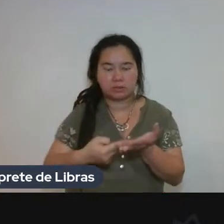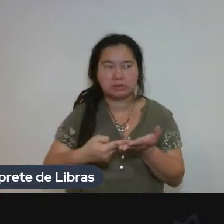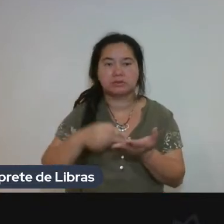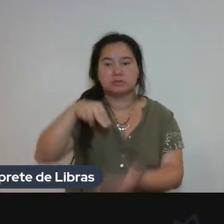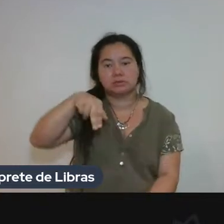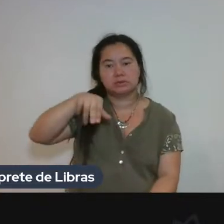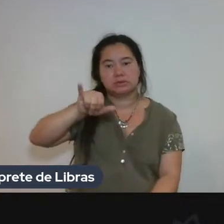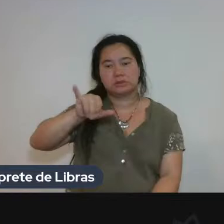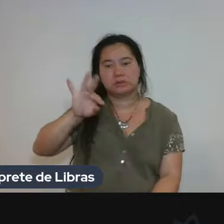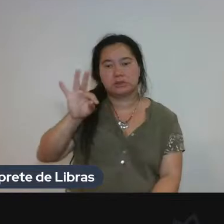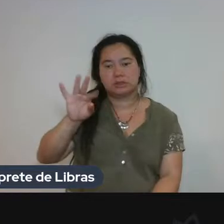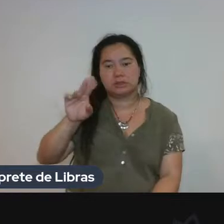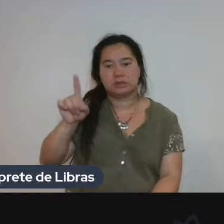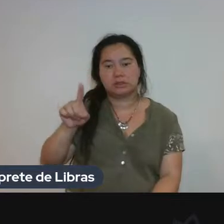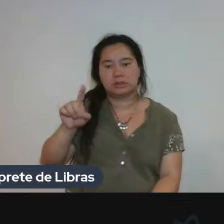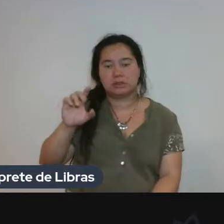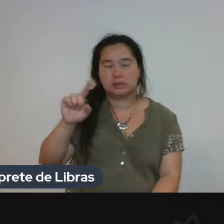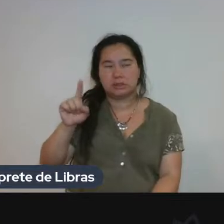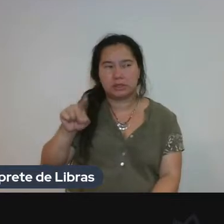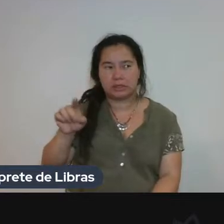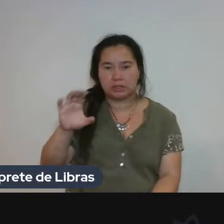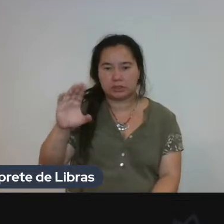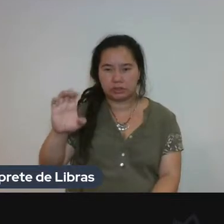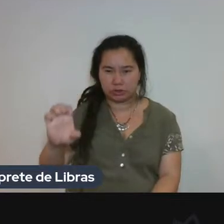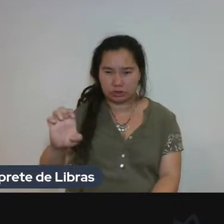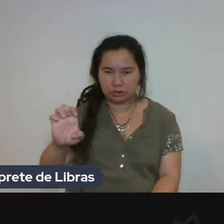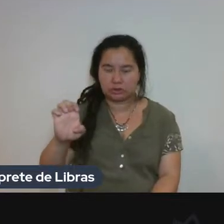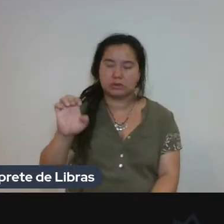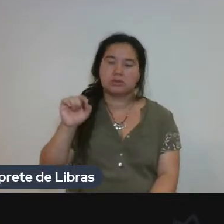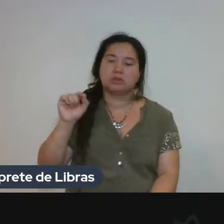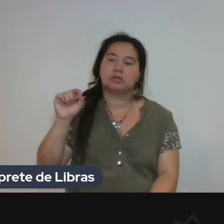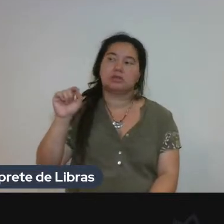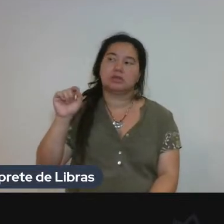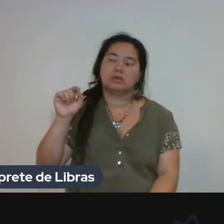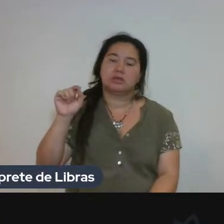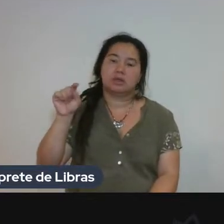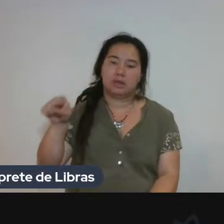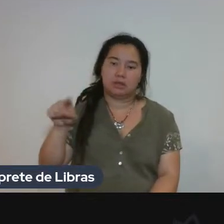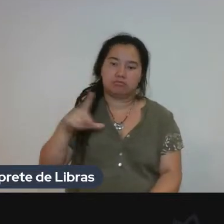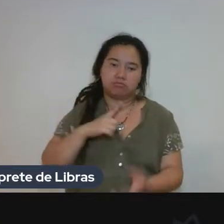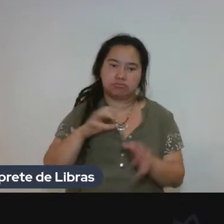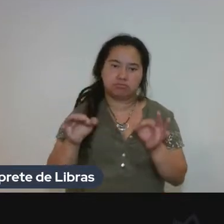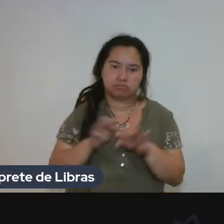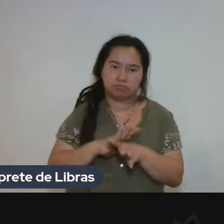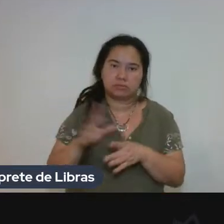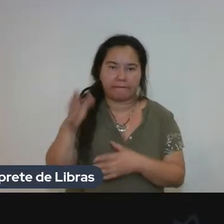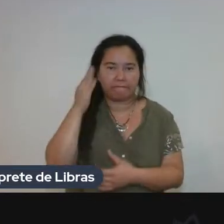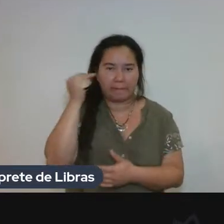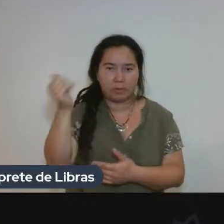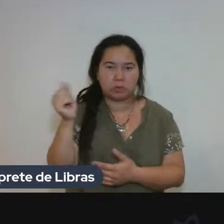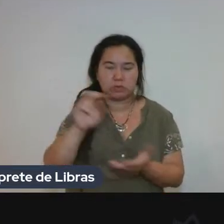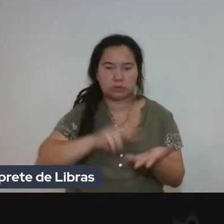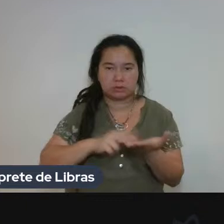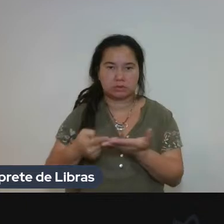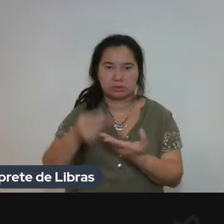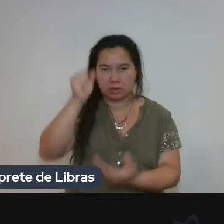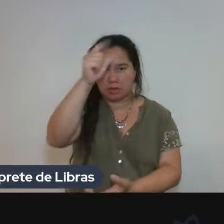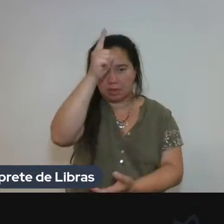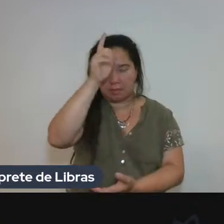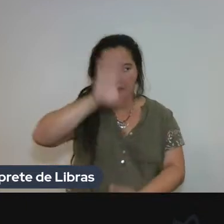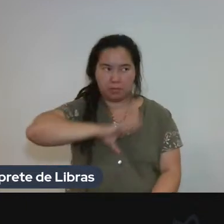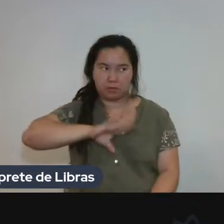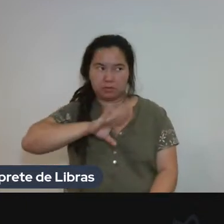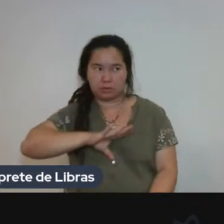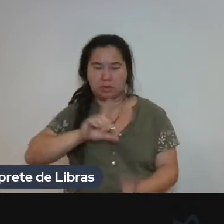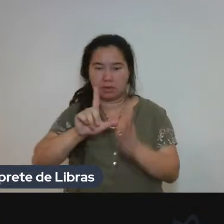agora o projeto de retradução direto do alemão. Depois temos a segunda tradução. E